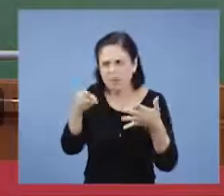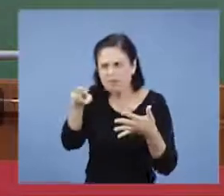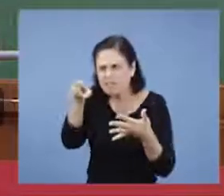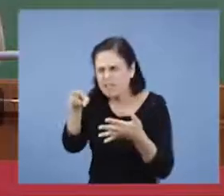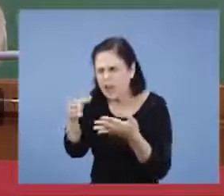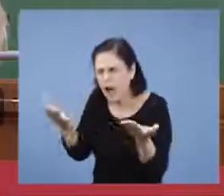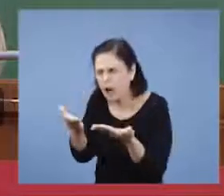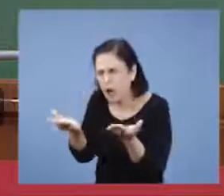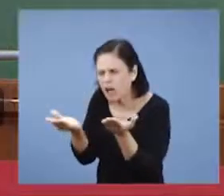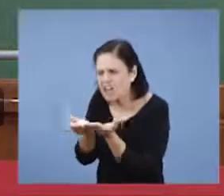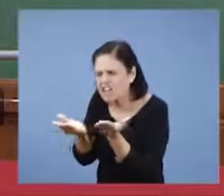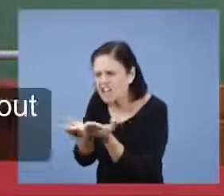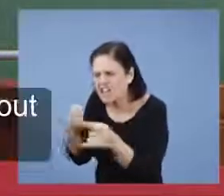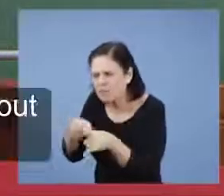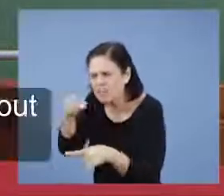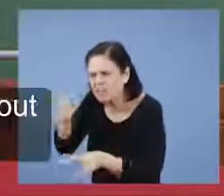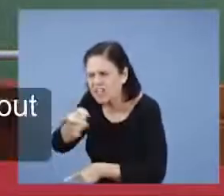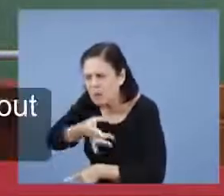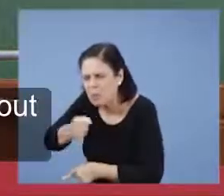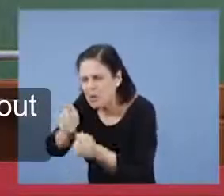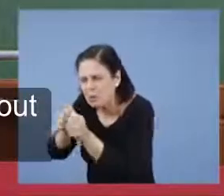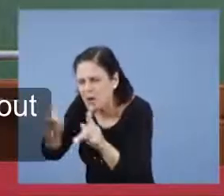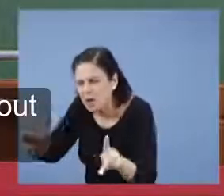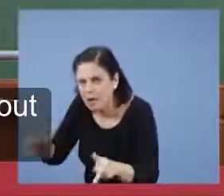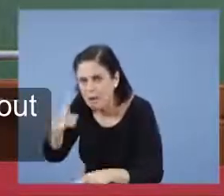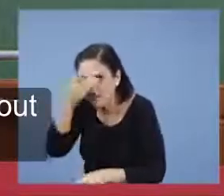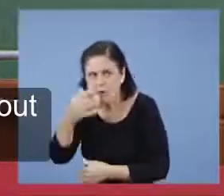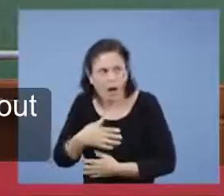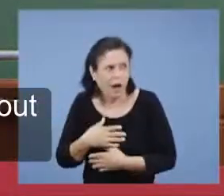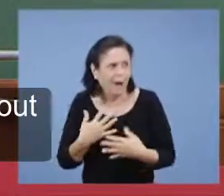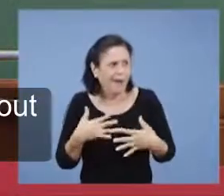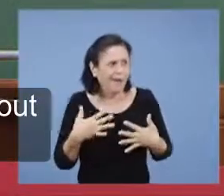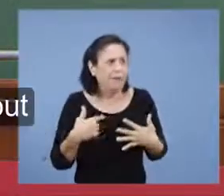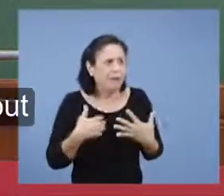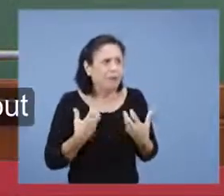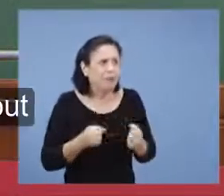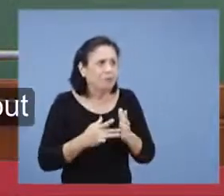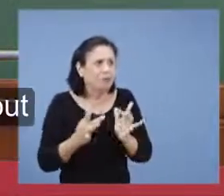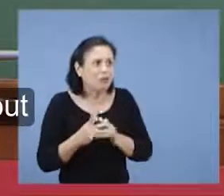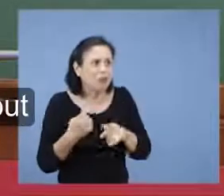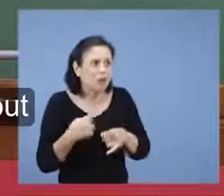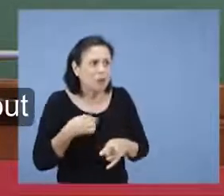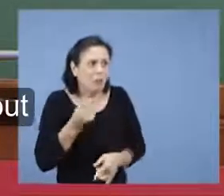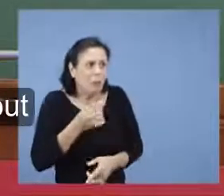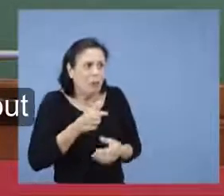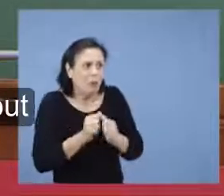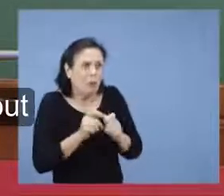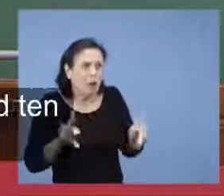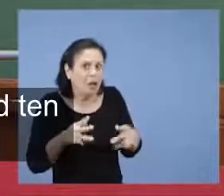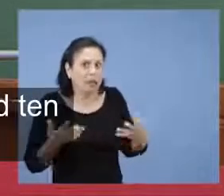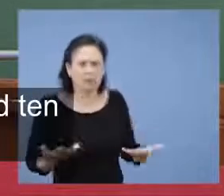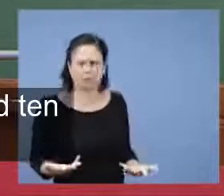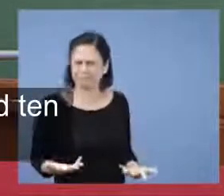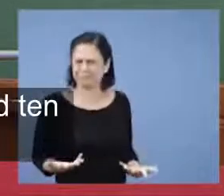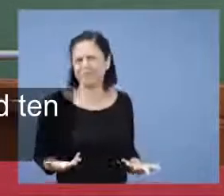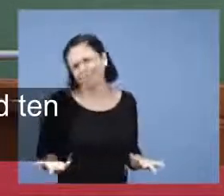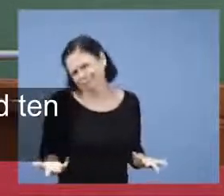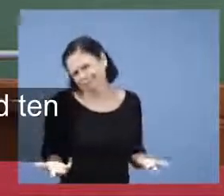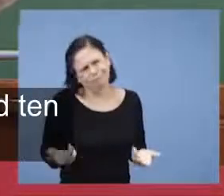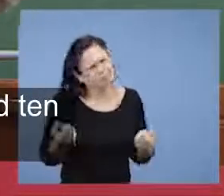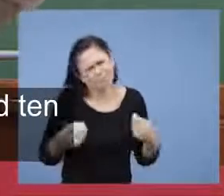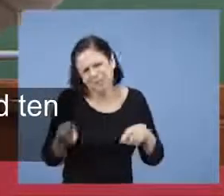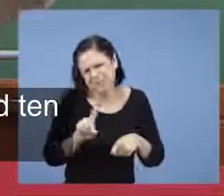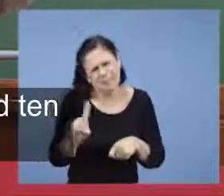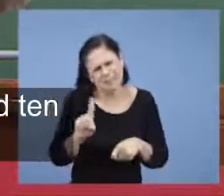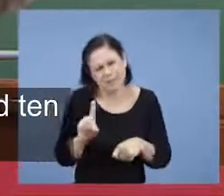Porque você está com medo do Apocalipse. Tem gente que treme quando fala do Apocalipse. Porque tem grupos que façam a respeito do Apocalipse.